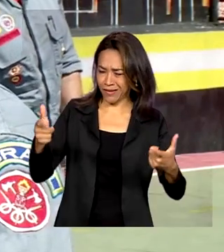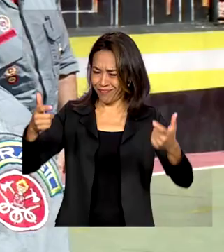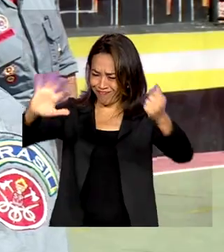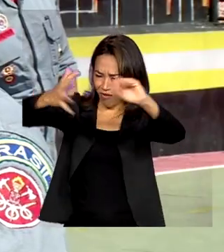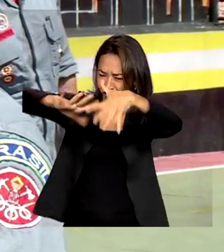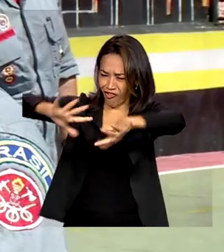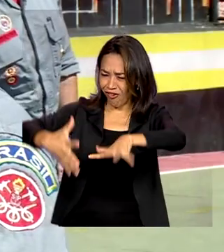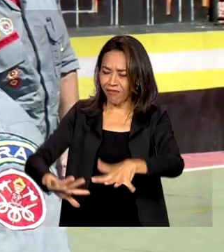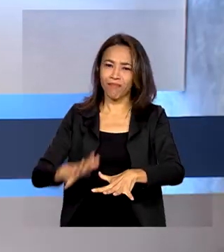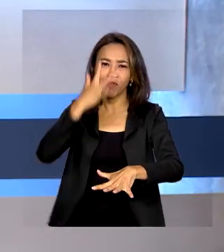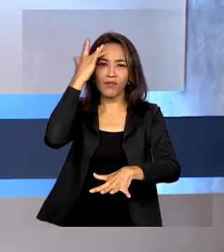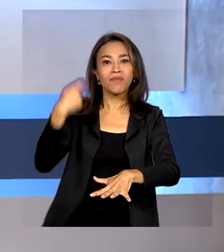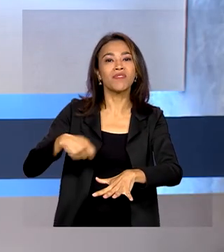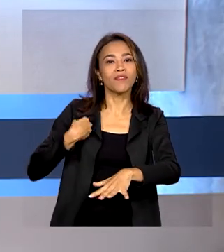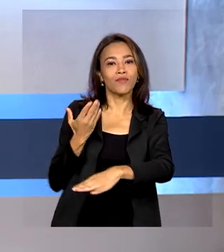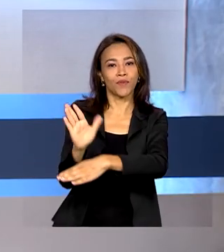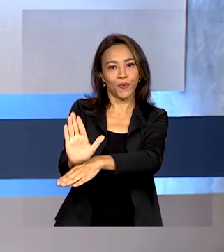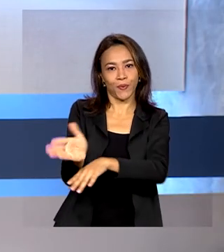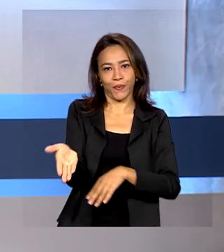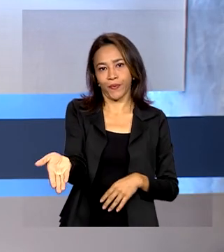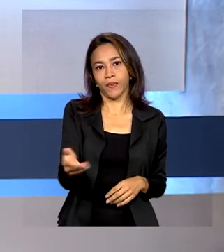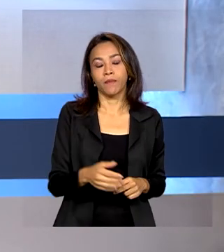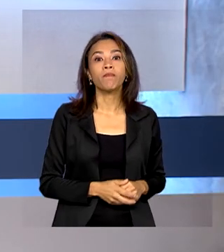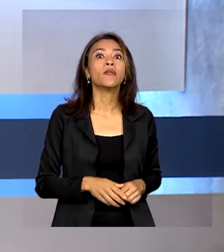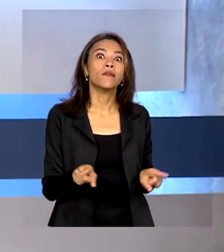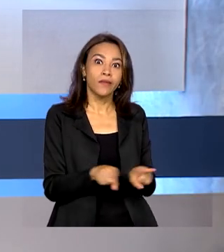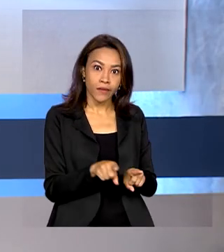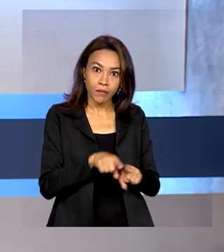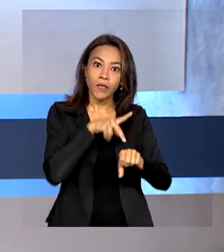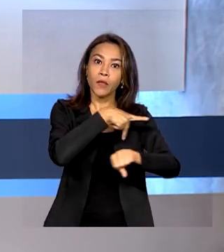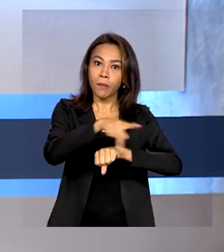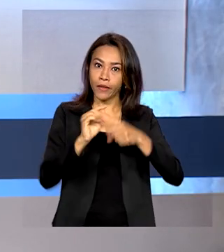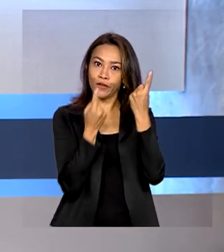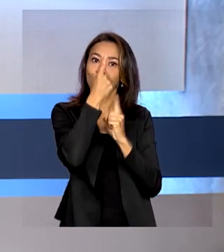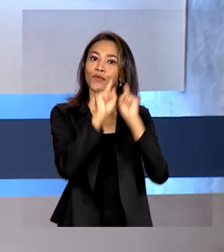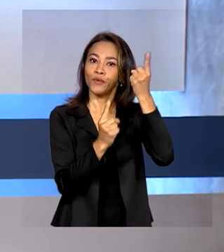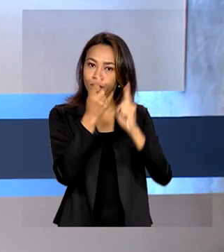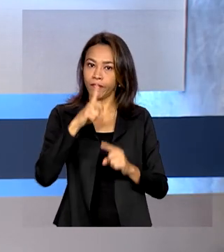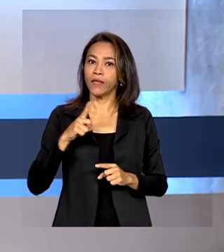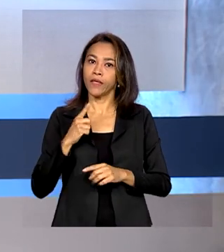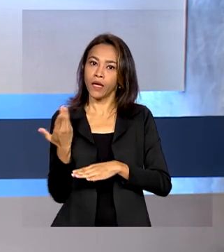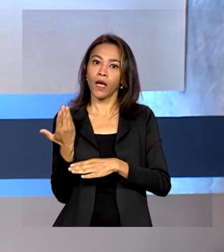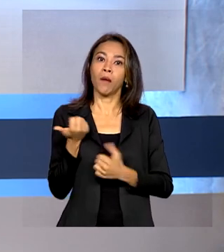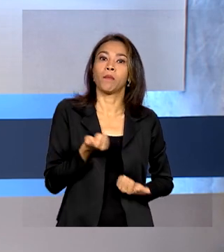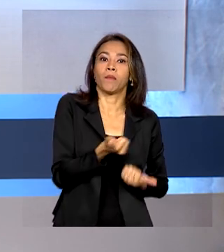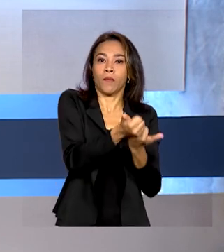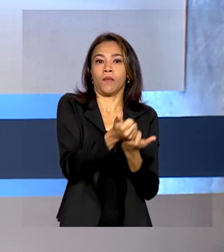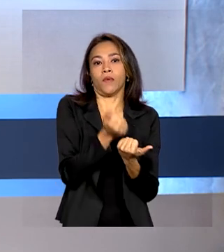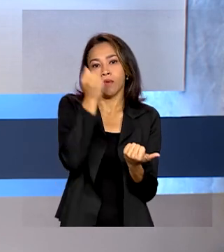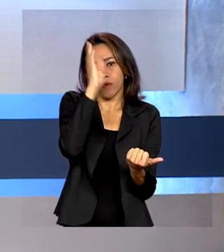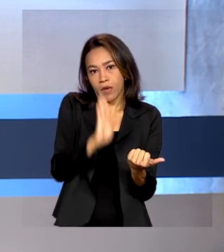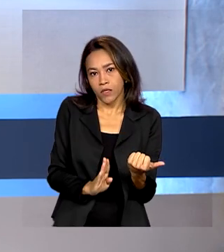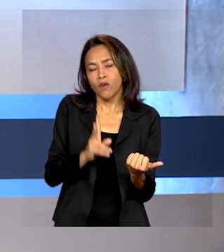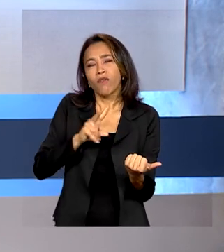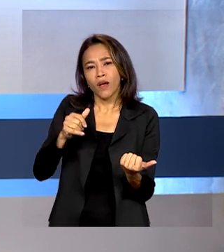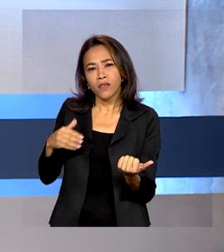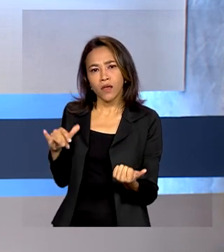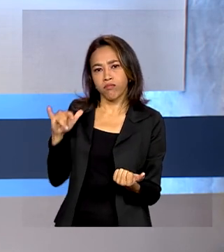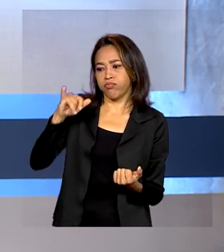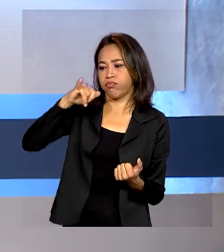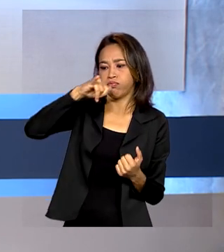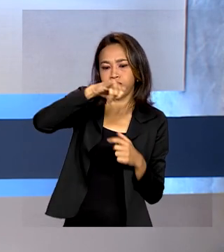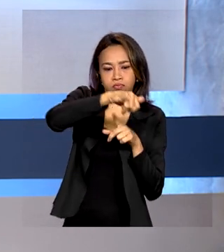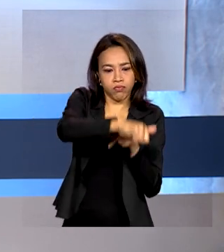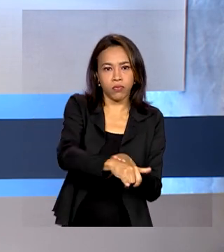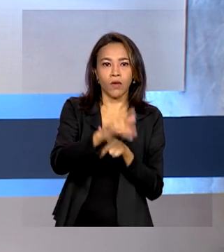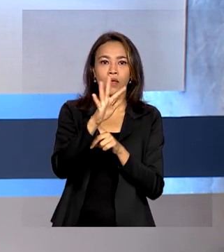muita gente precisando de ajuda. É, e o Chile também vai receber ajuda humanitária do Brasil. Vão ser enviados uma aeronave da FAB,